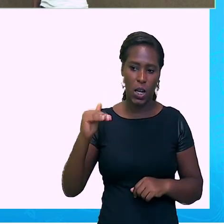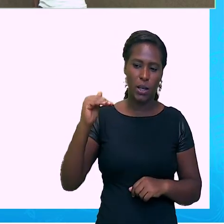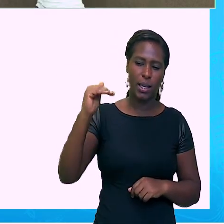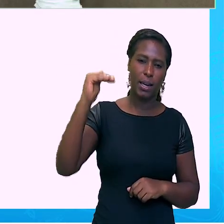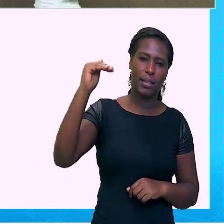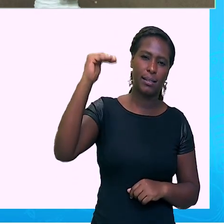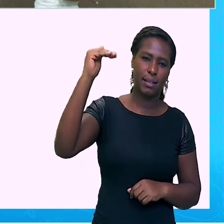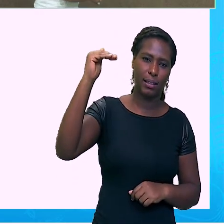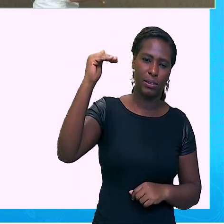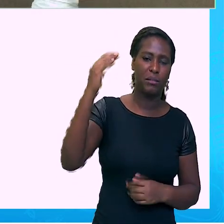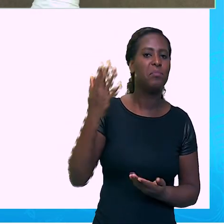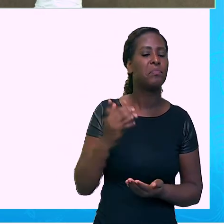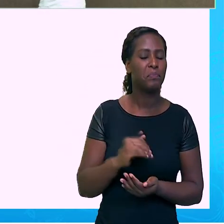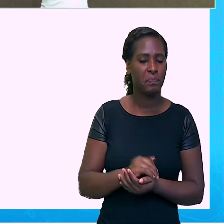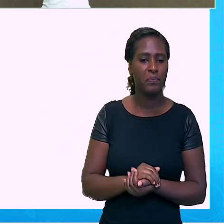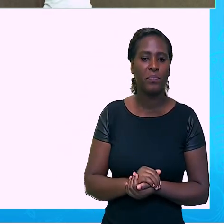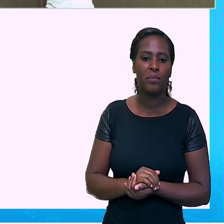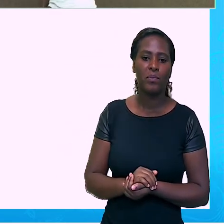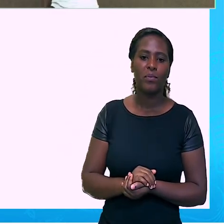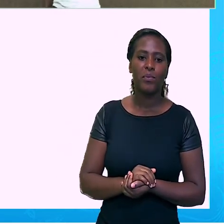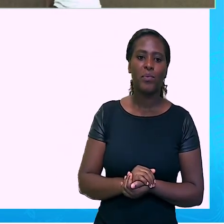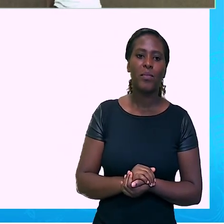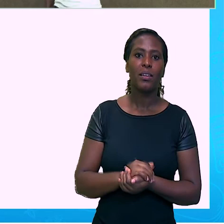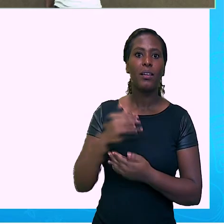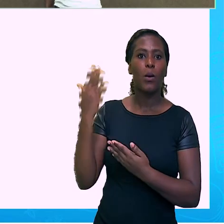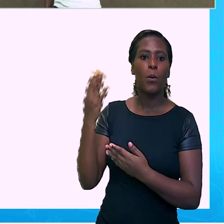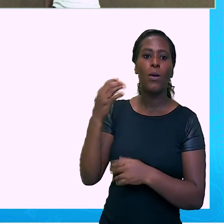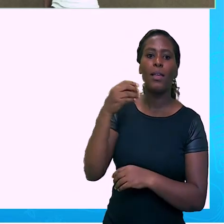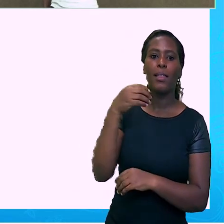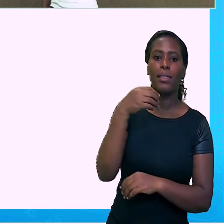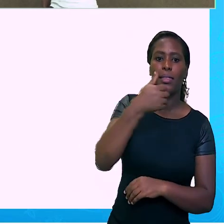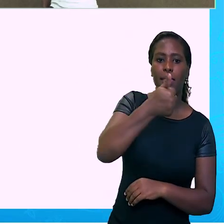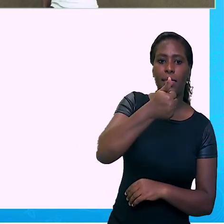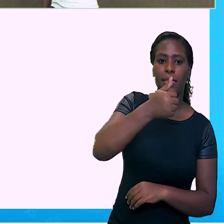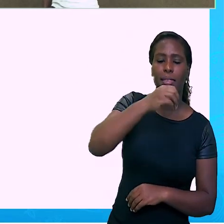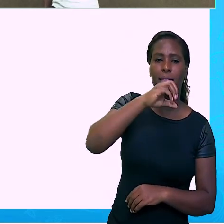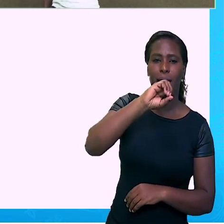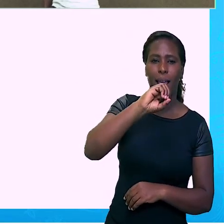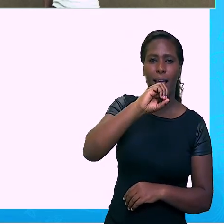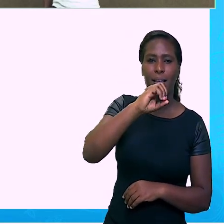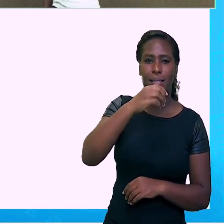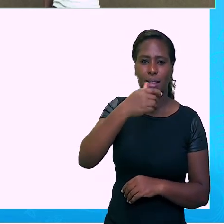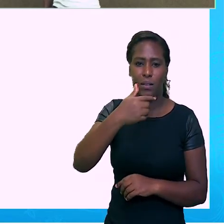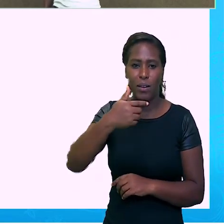O próximo, 10 elevado a menos 10.